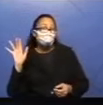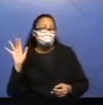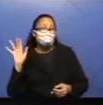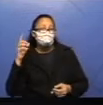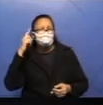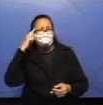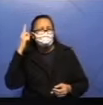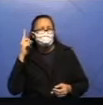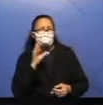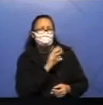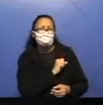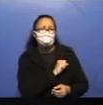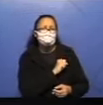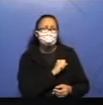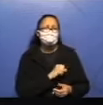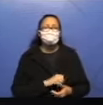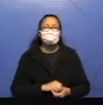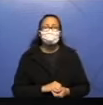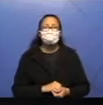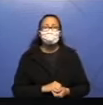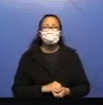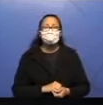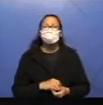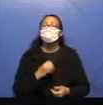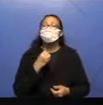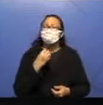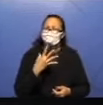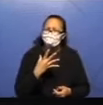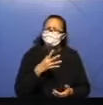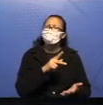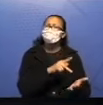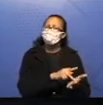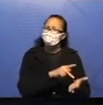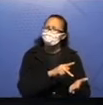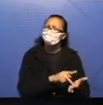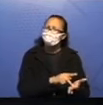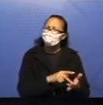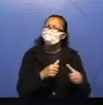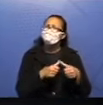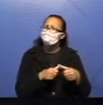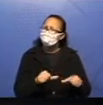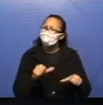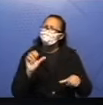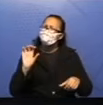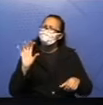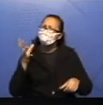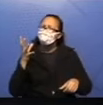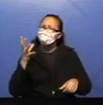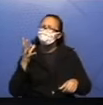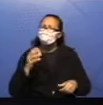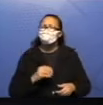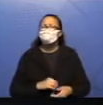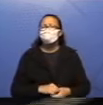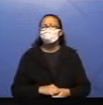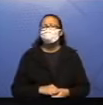Pensa rápido. Muito bem, realidade, porque está acontecendo, né? Exatamente.